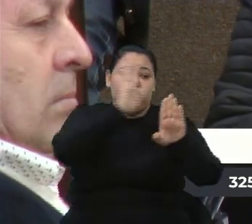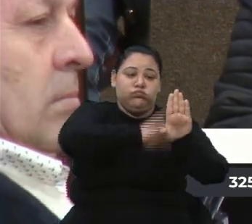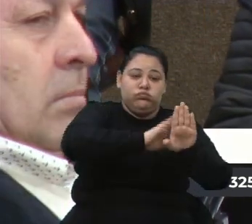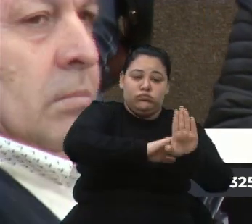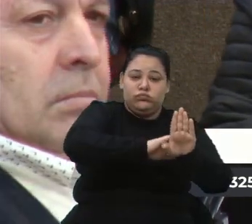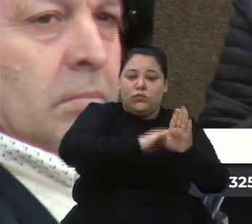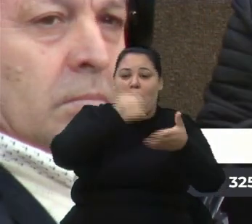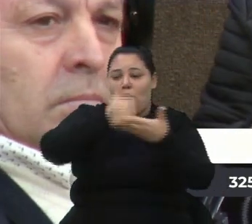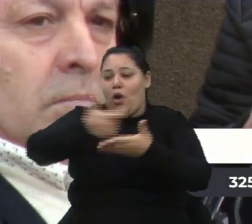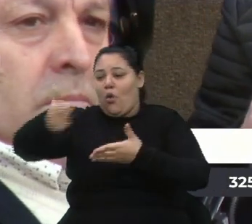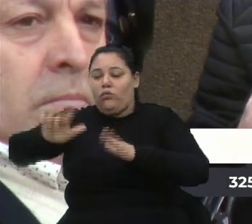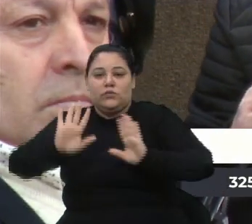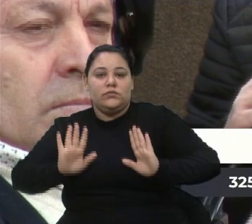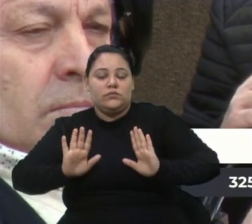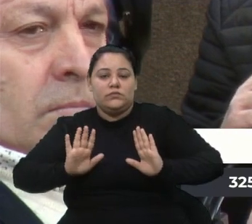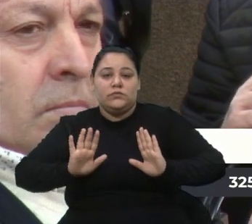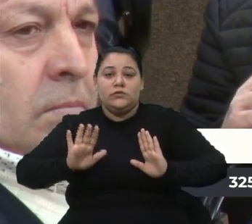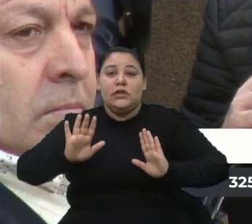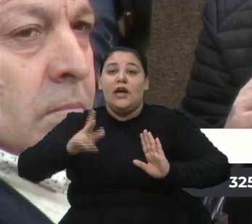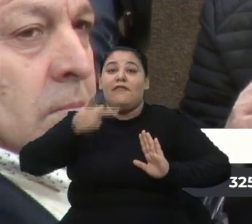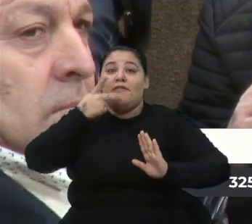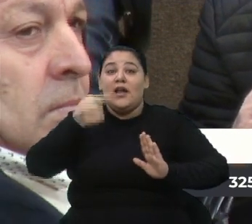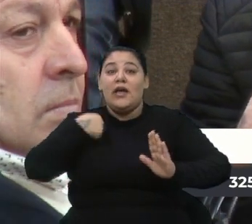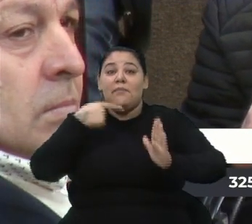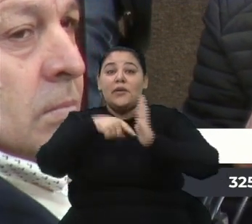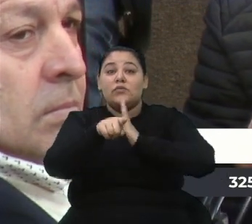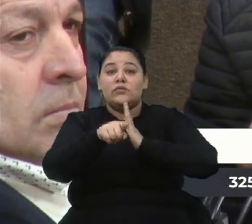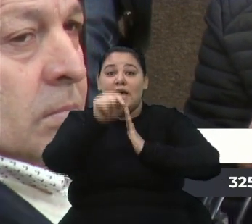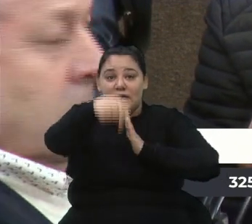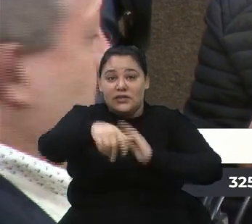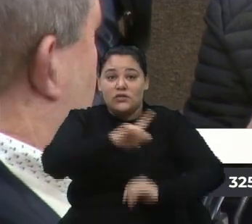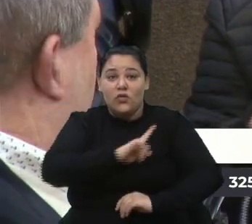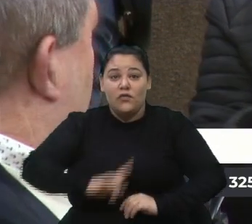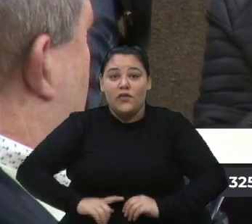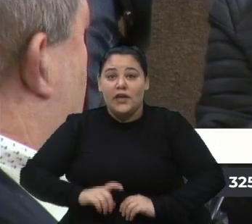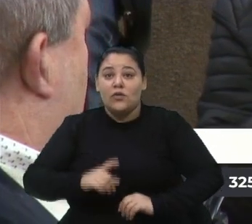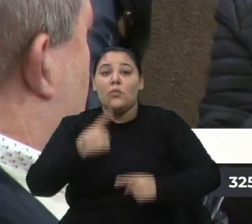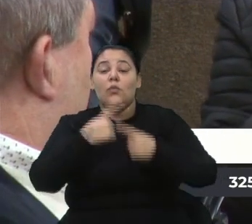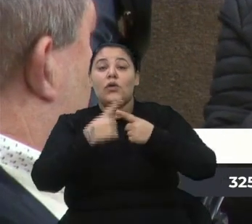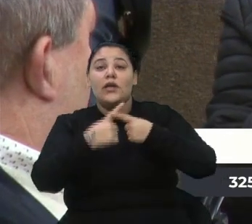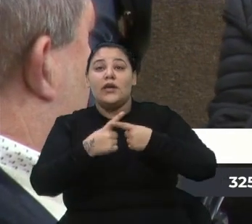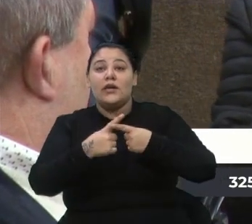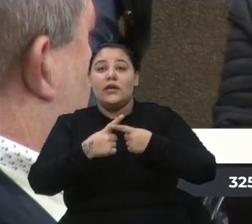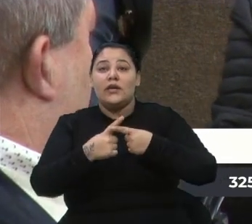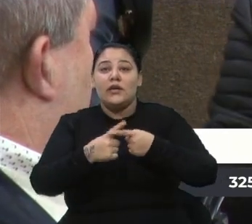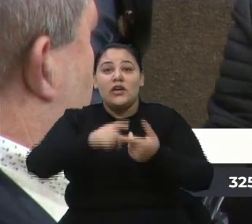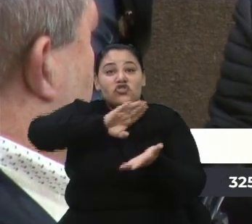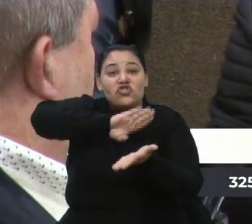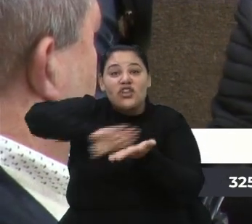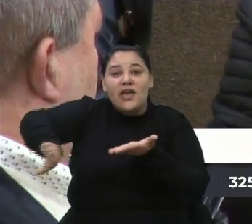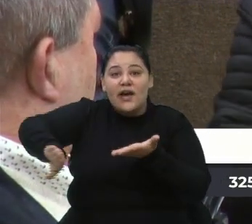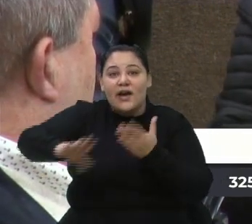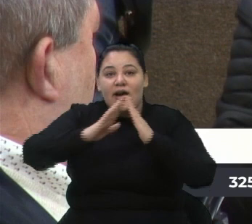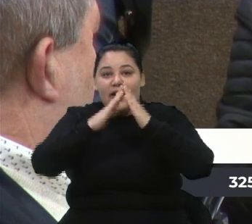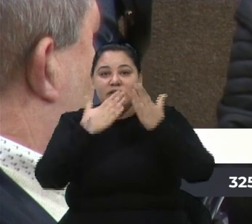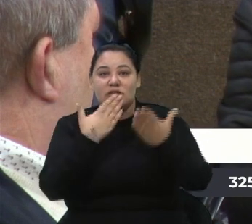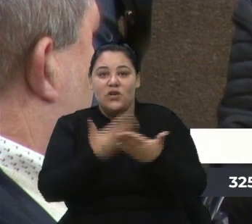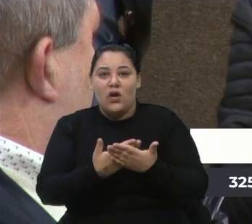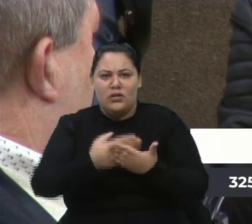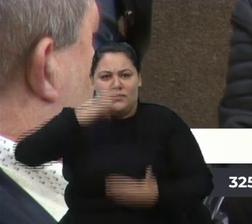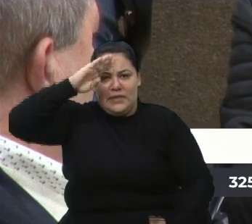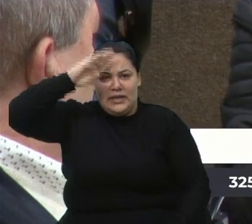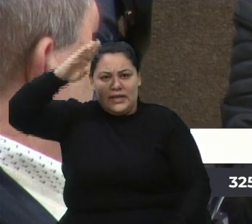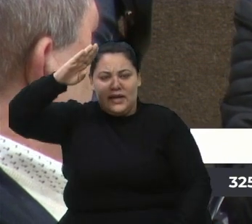perguntar a este governo, ou desgoverno, podemos dizer, o porquê tirar estas escolas cívicos